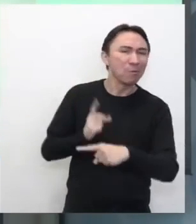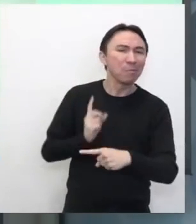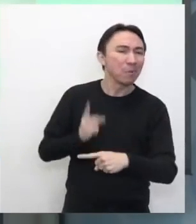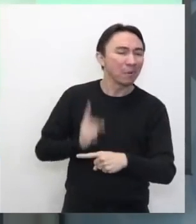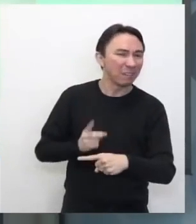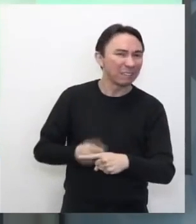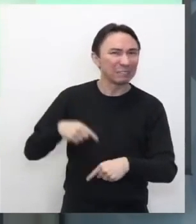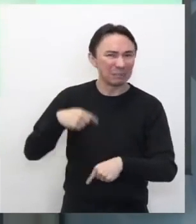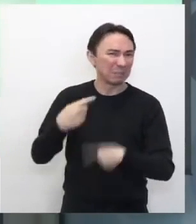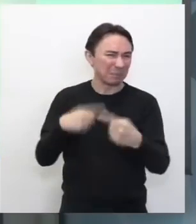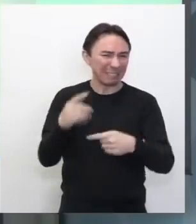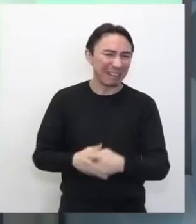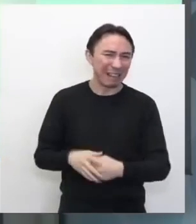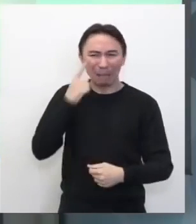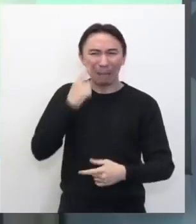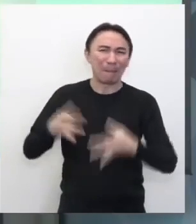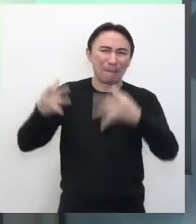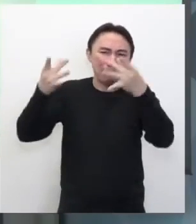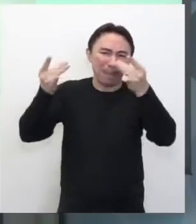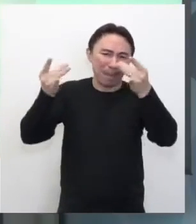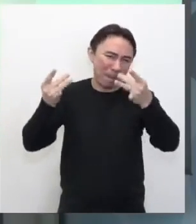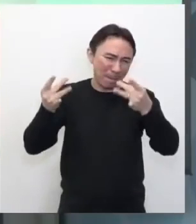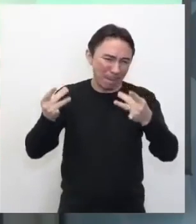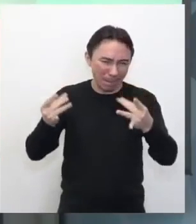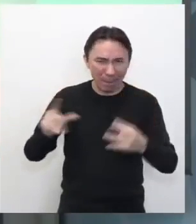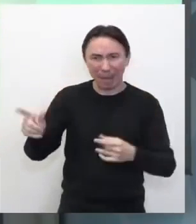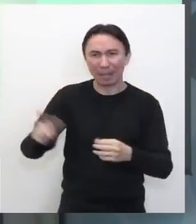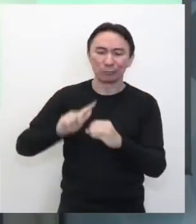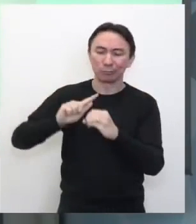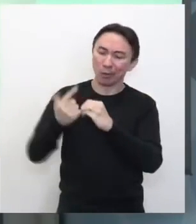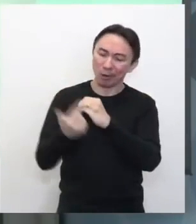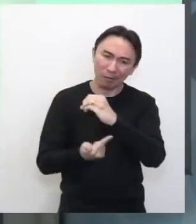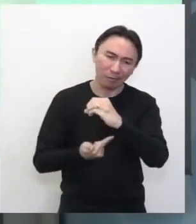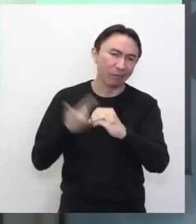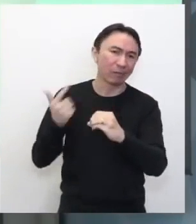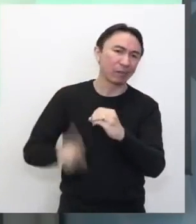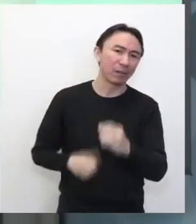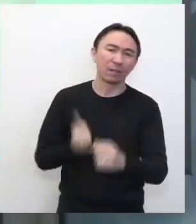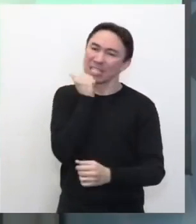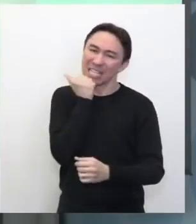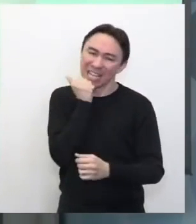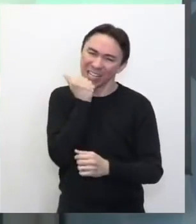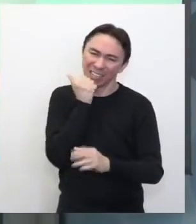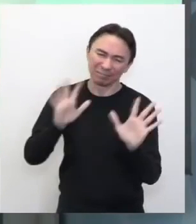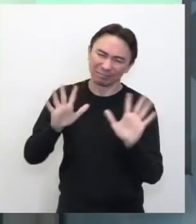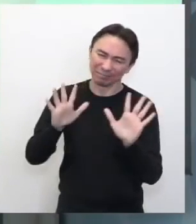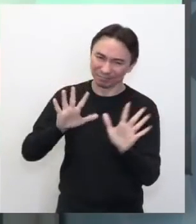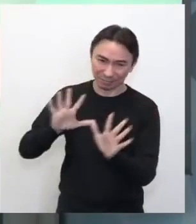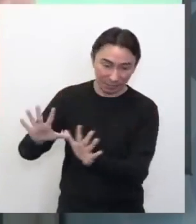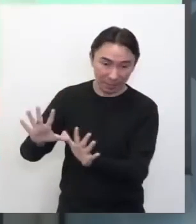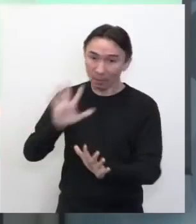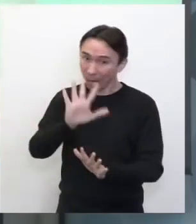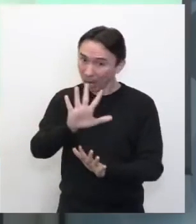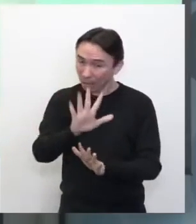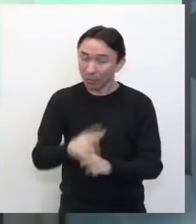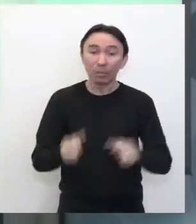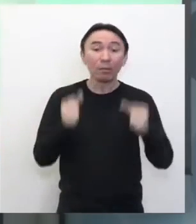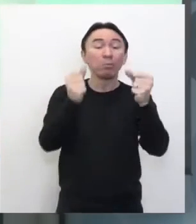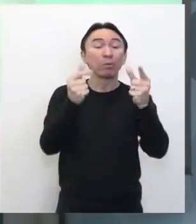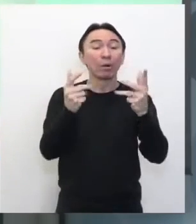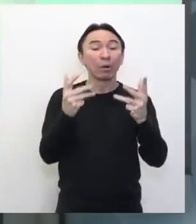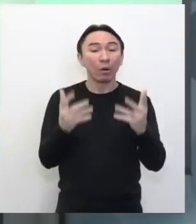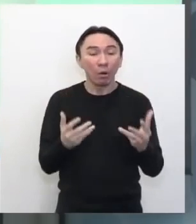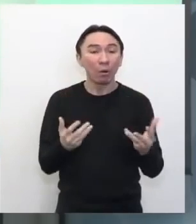construção, né? Que vai falar sobre geografia, vai falar um pouco aí de ciências, né? Mas eu vou dar a ideia do que é, então,